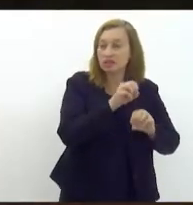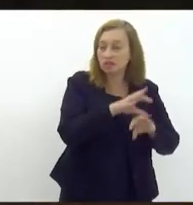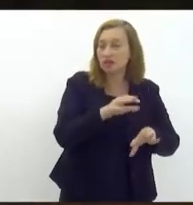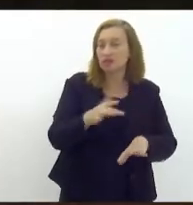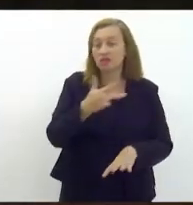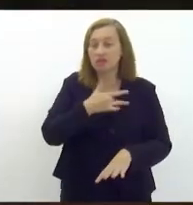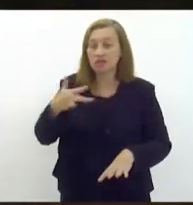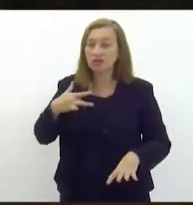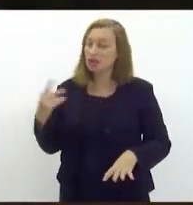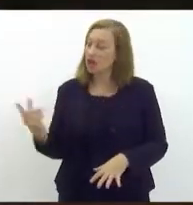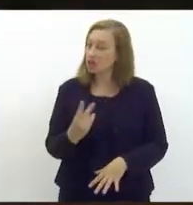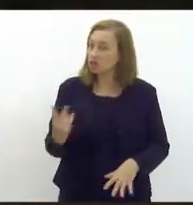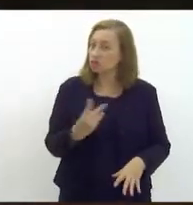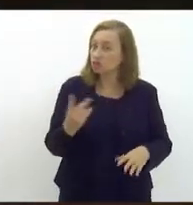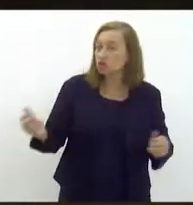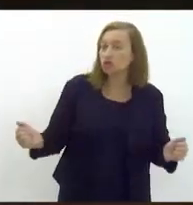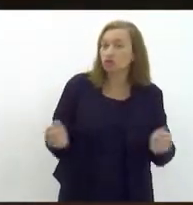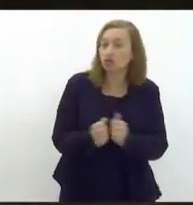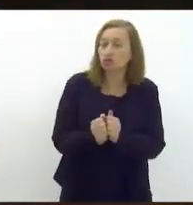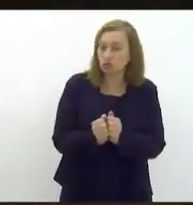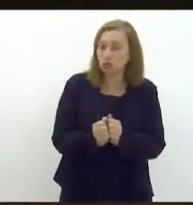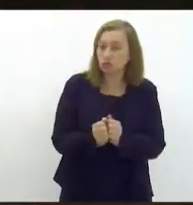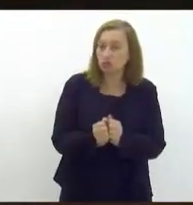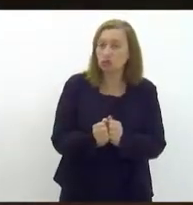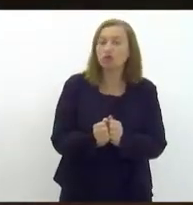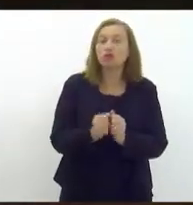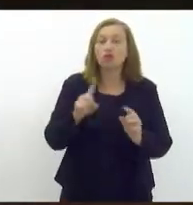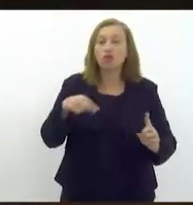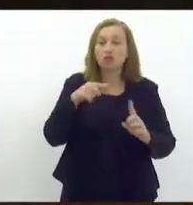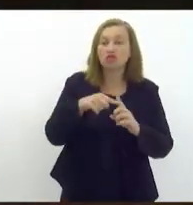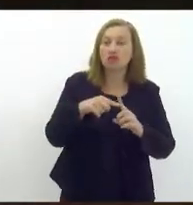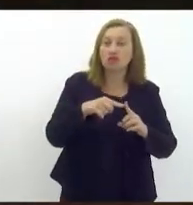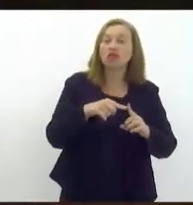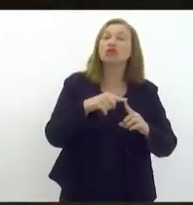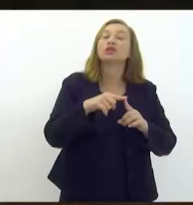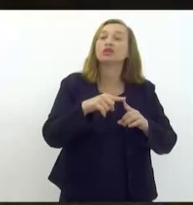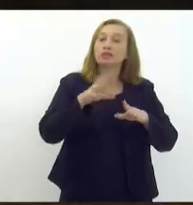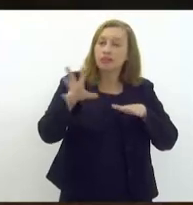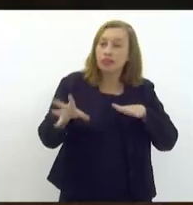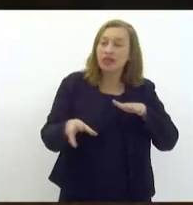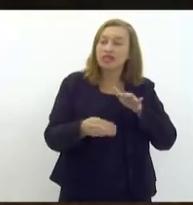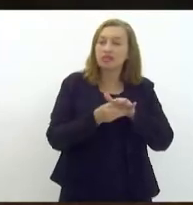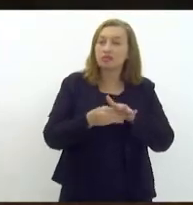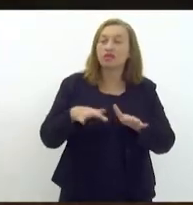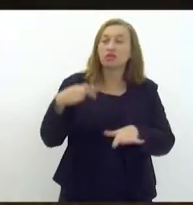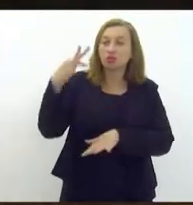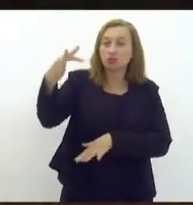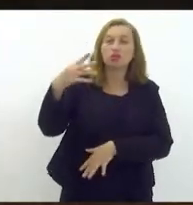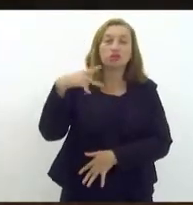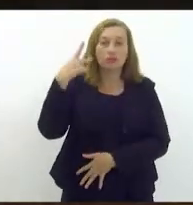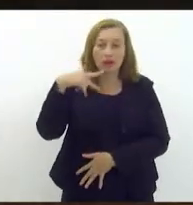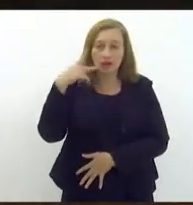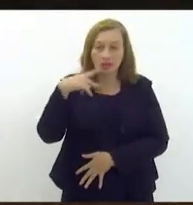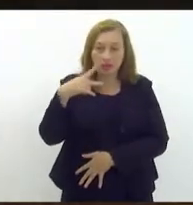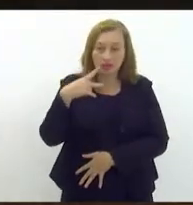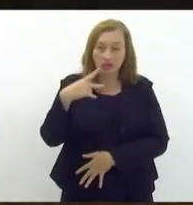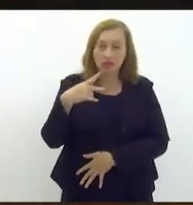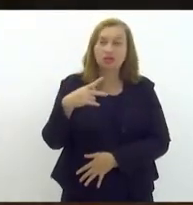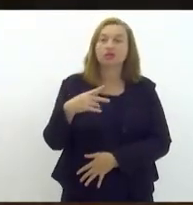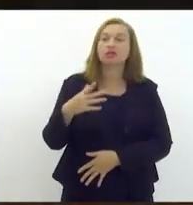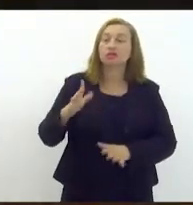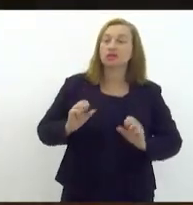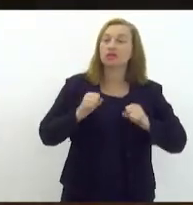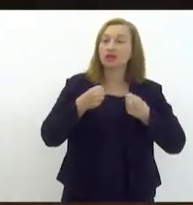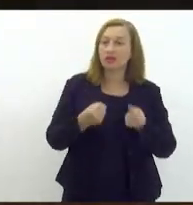ambas estão passíveis e de serem objeto das emendas, futuras emendas parlamentares, que está sendo tão bem